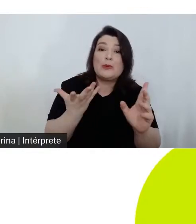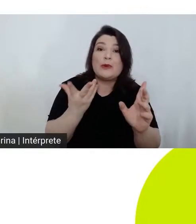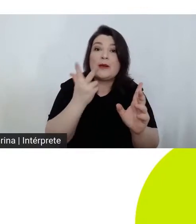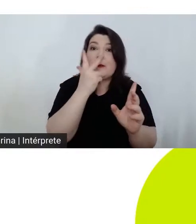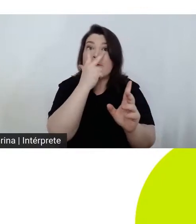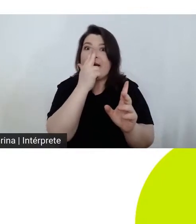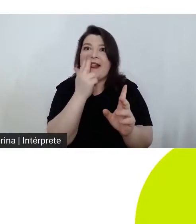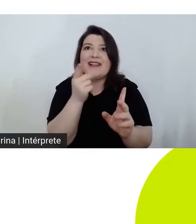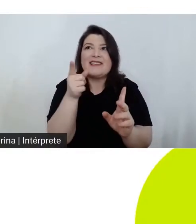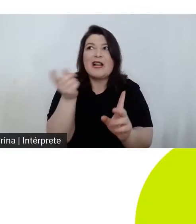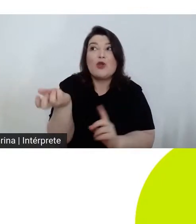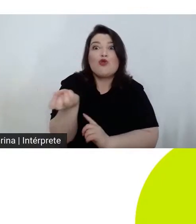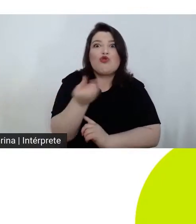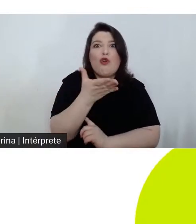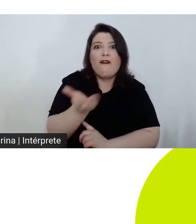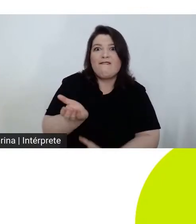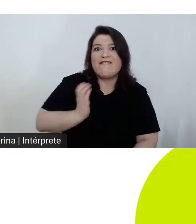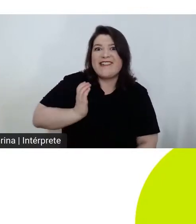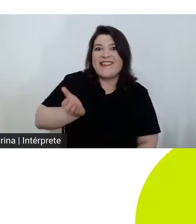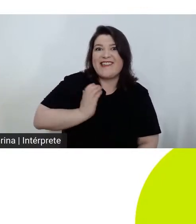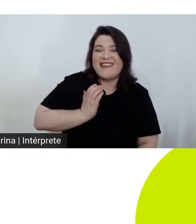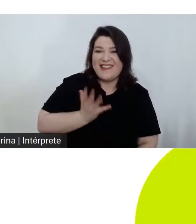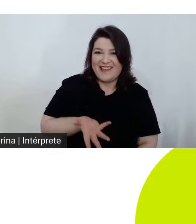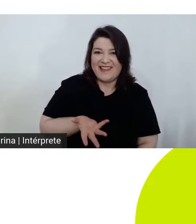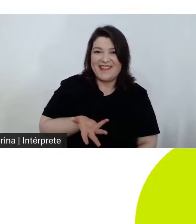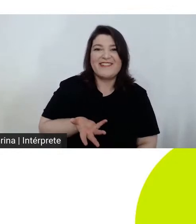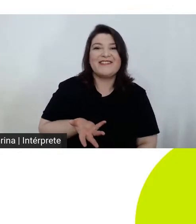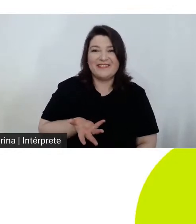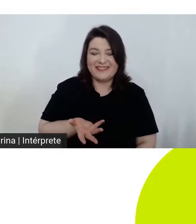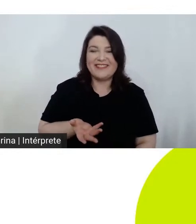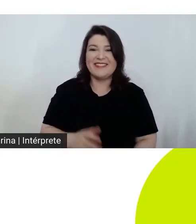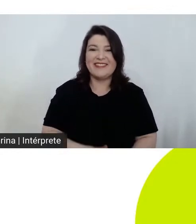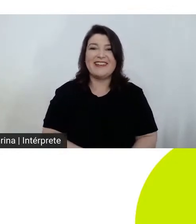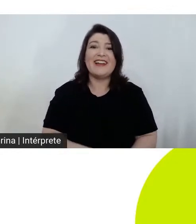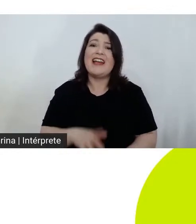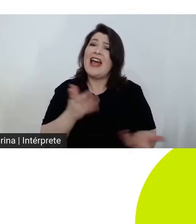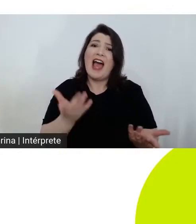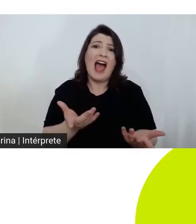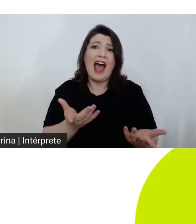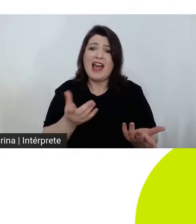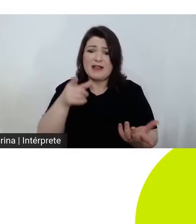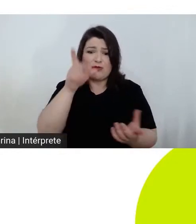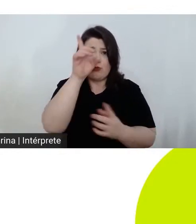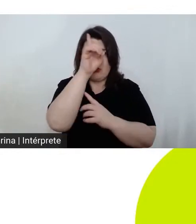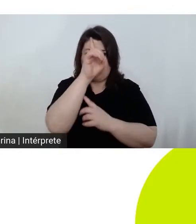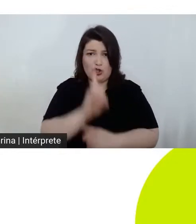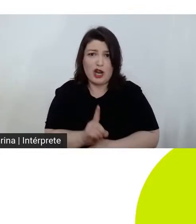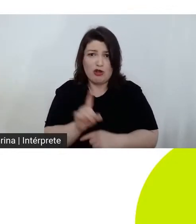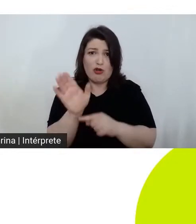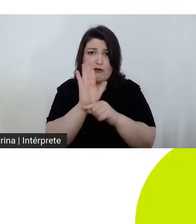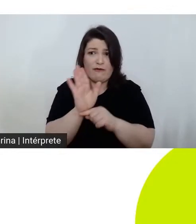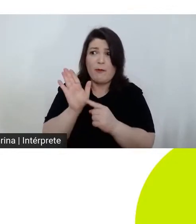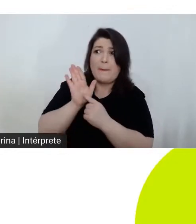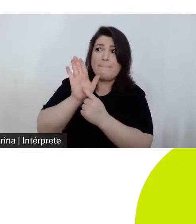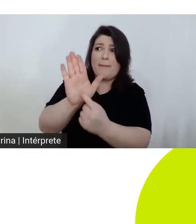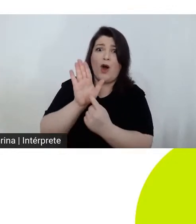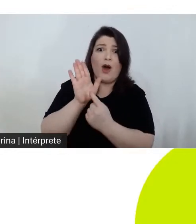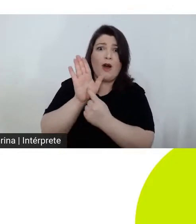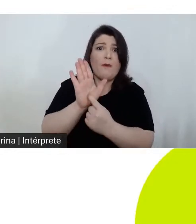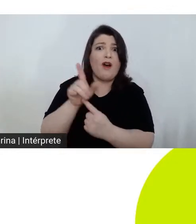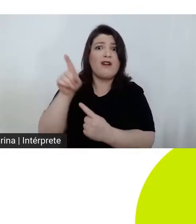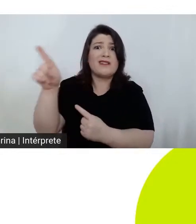ricos, e é exposto sem nenhuma compaixão pelos diretores do filme. Tem uma caricatura